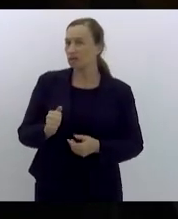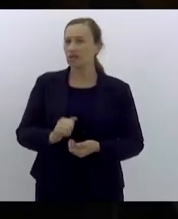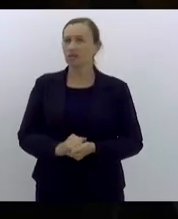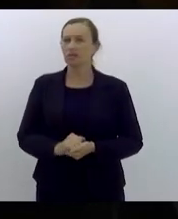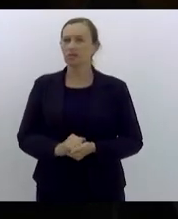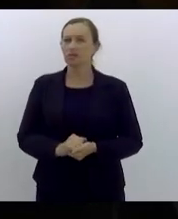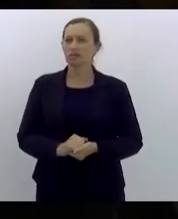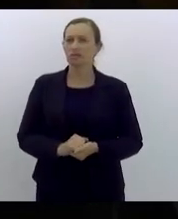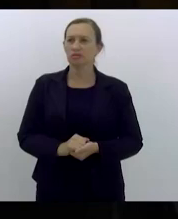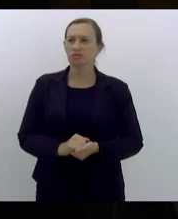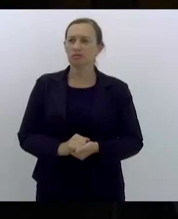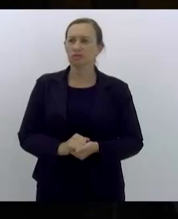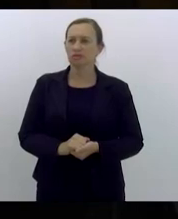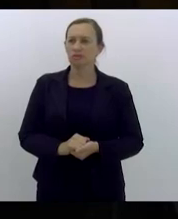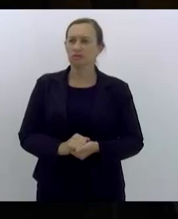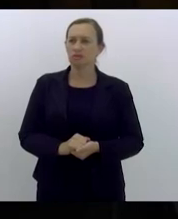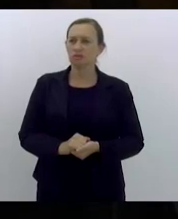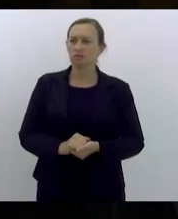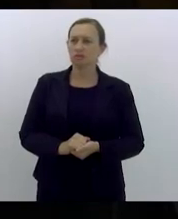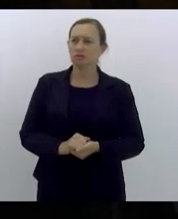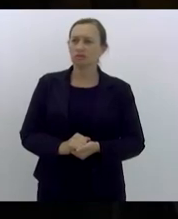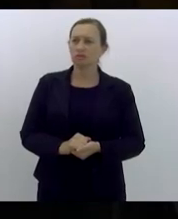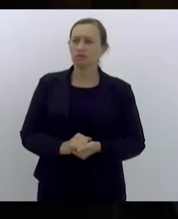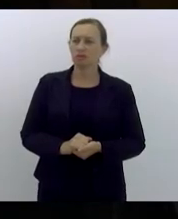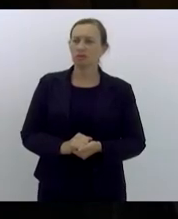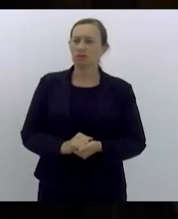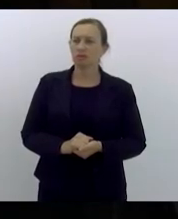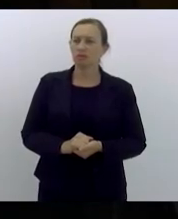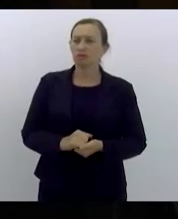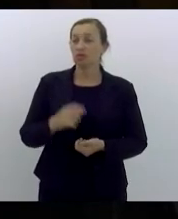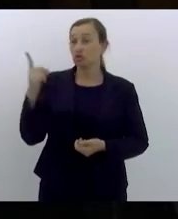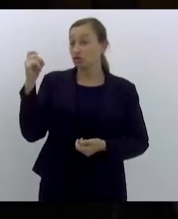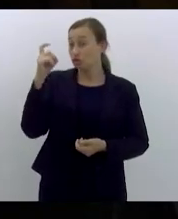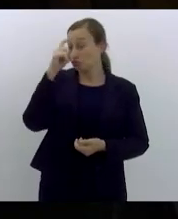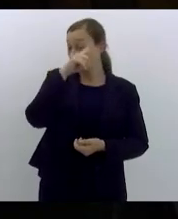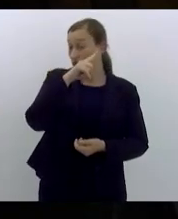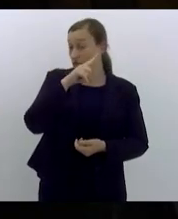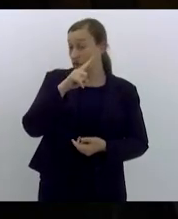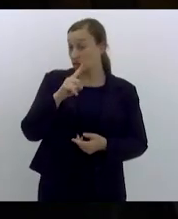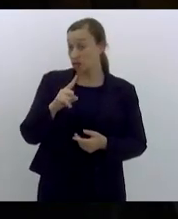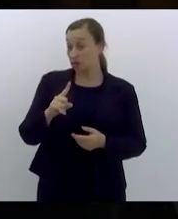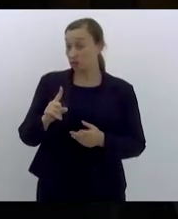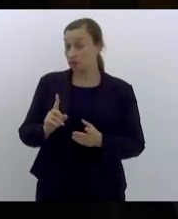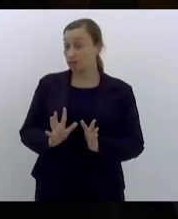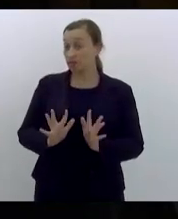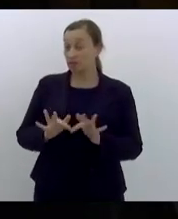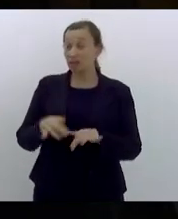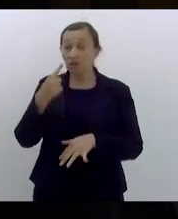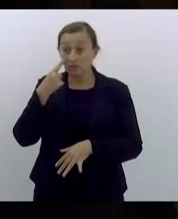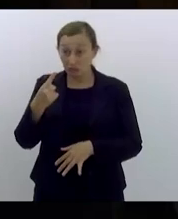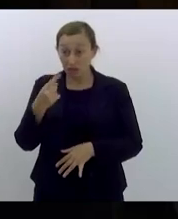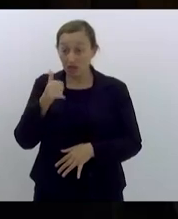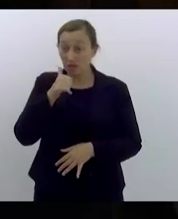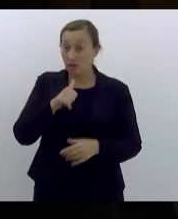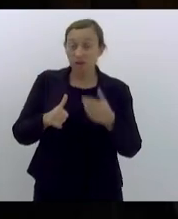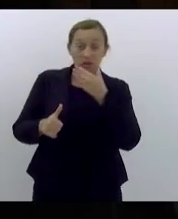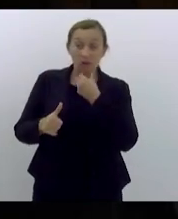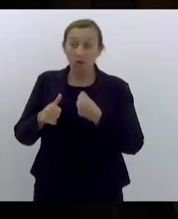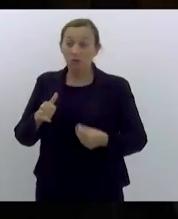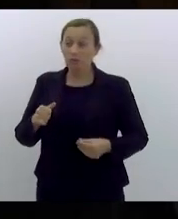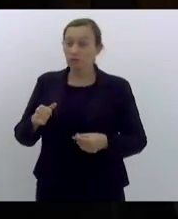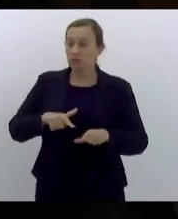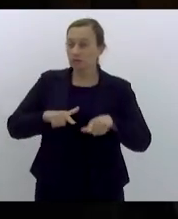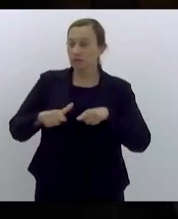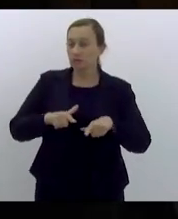que estão longe de serem o horizonte que nós queremos ver as trabalhadoras e os trabalhadores